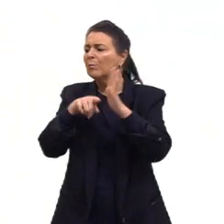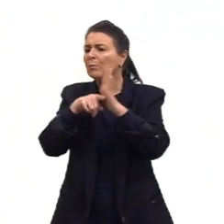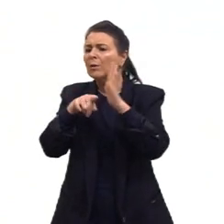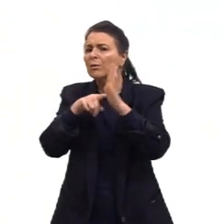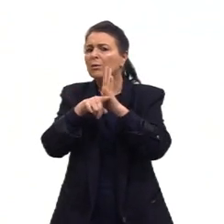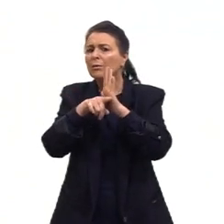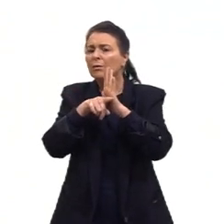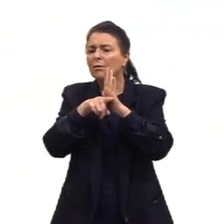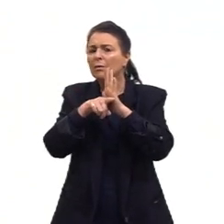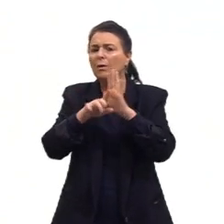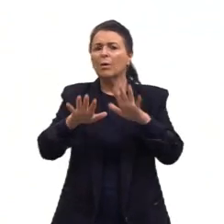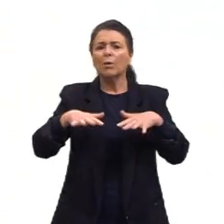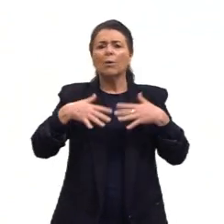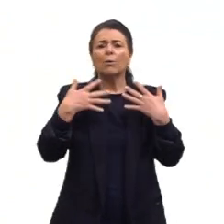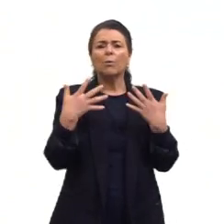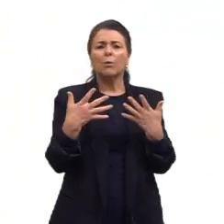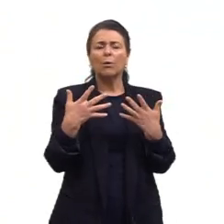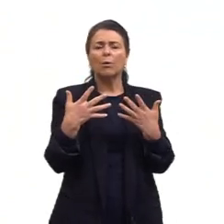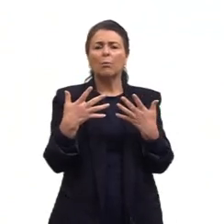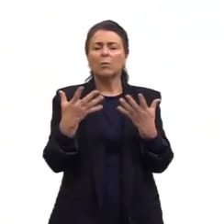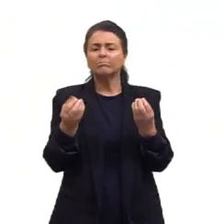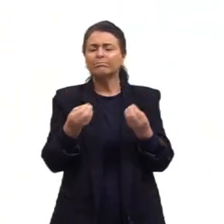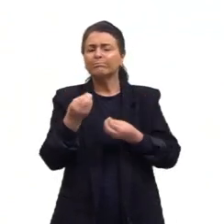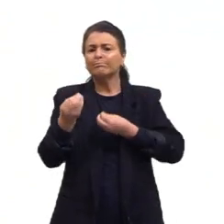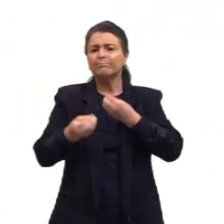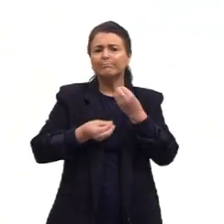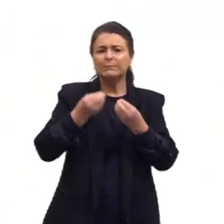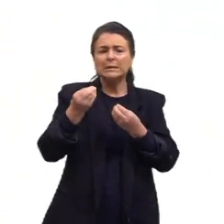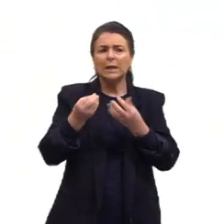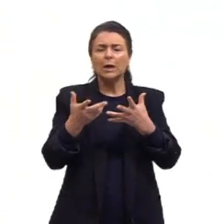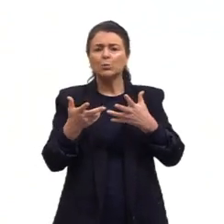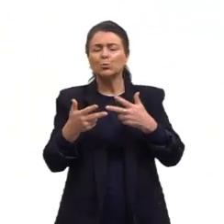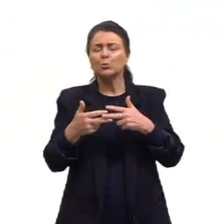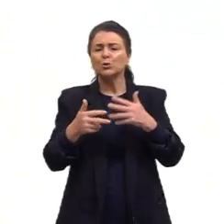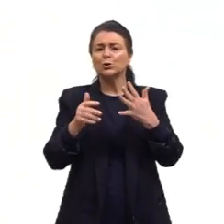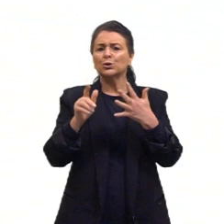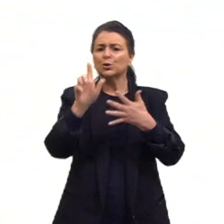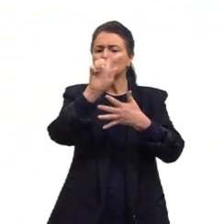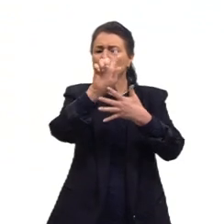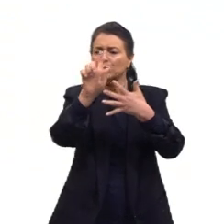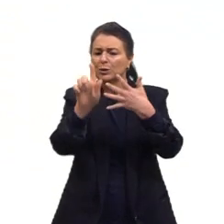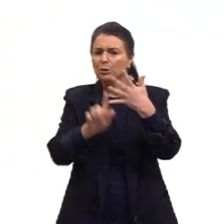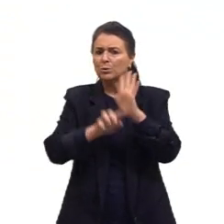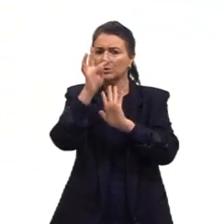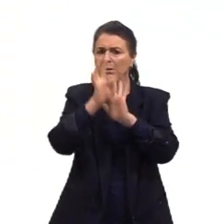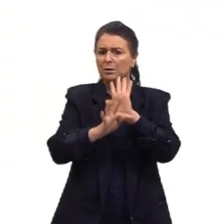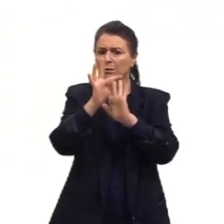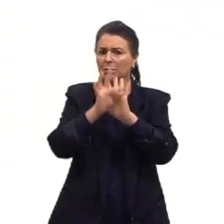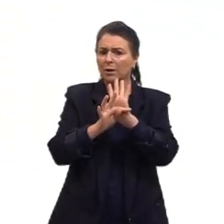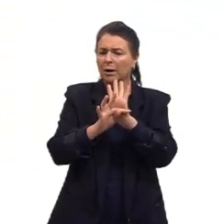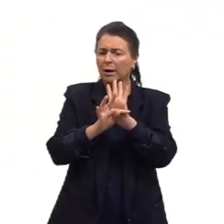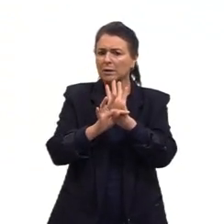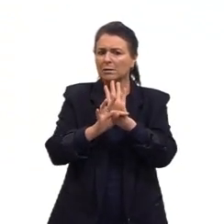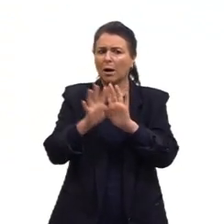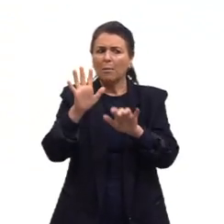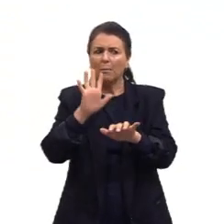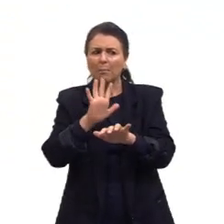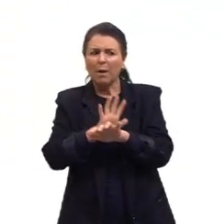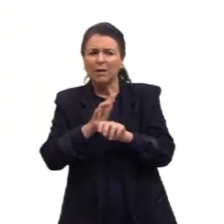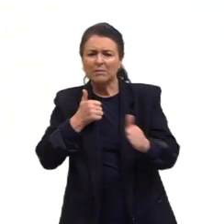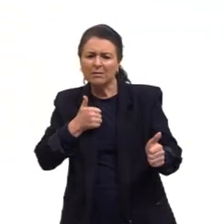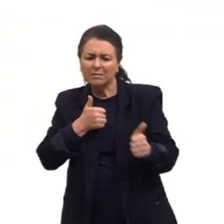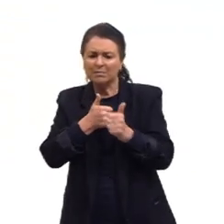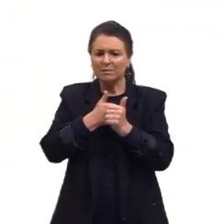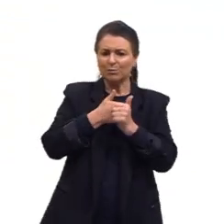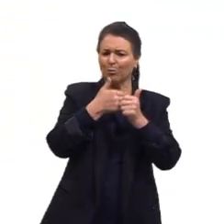seguida? Qual será aí, dentre os gêneros textuais, aquele que nos aproxima aí das novidades?